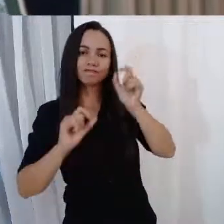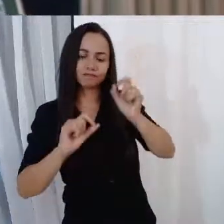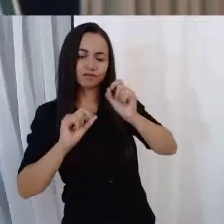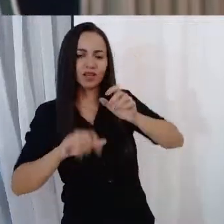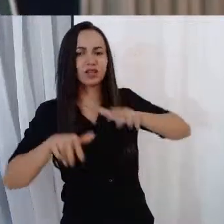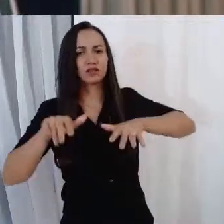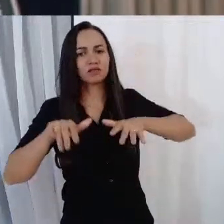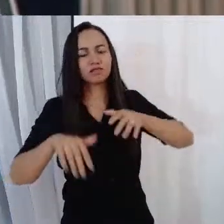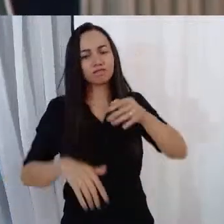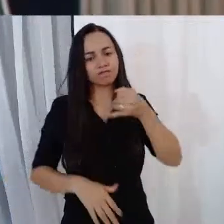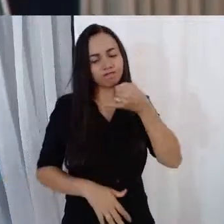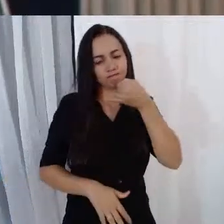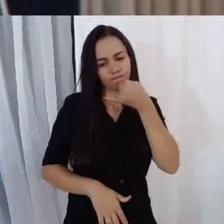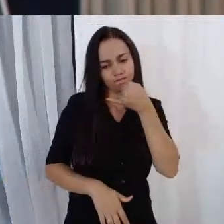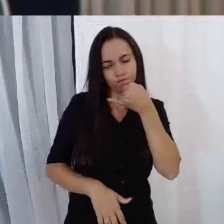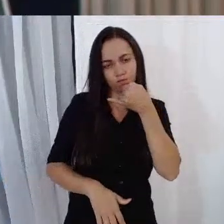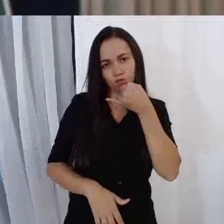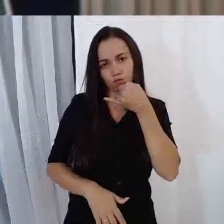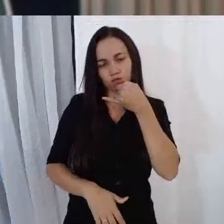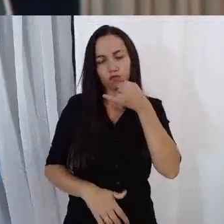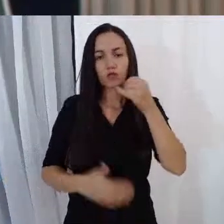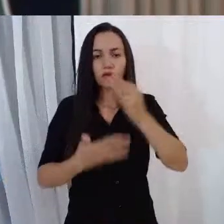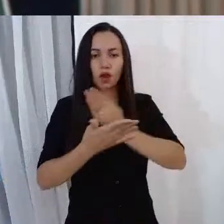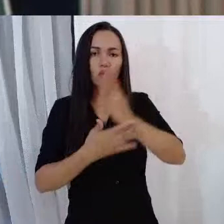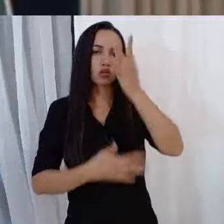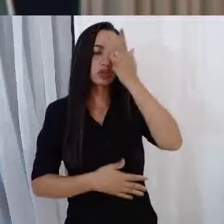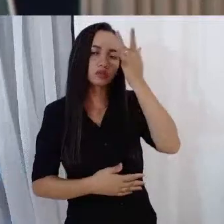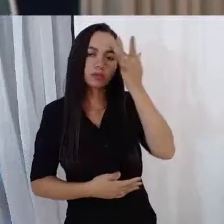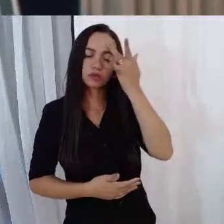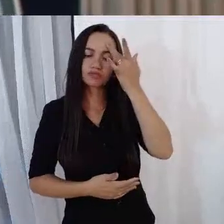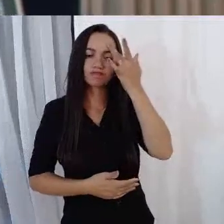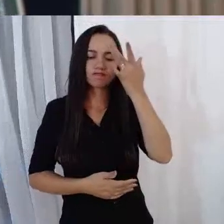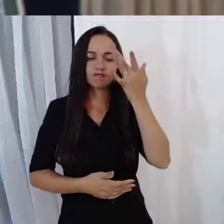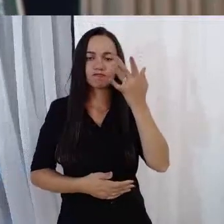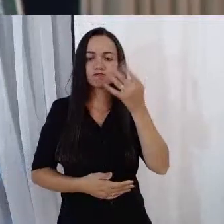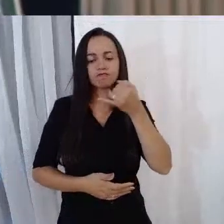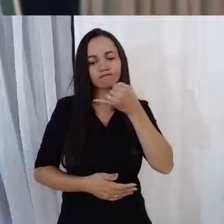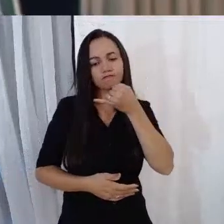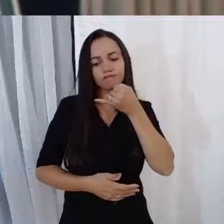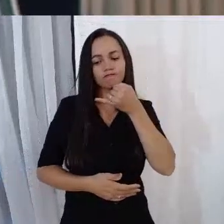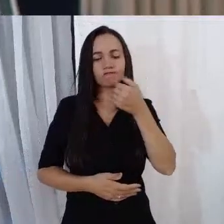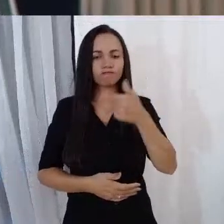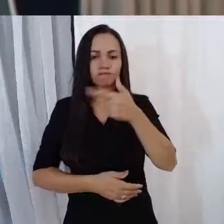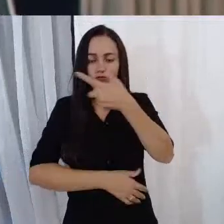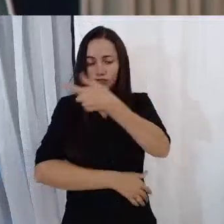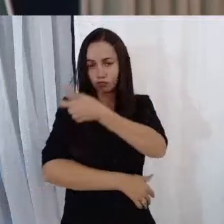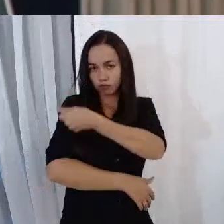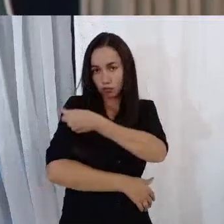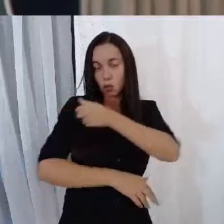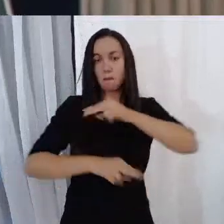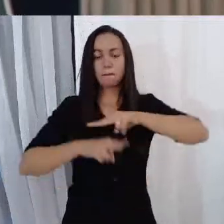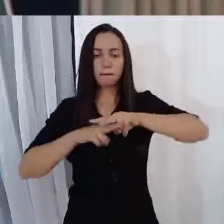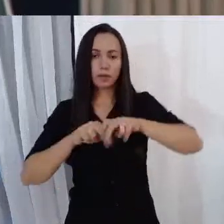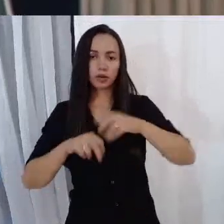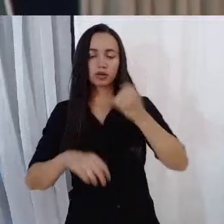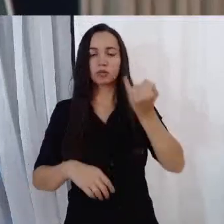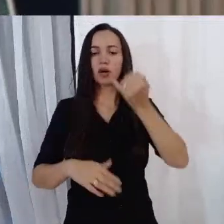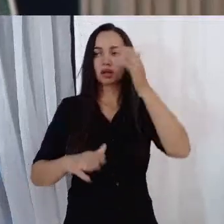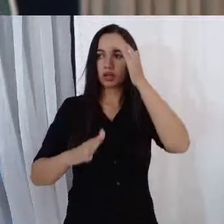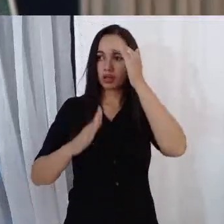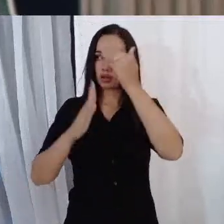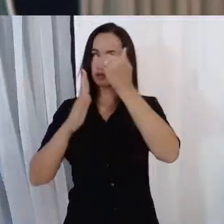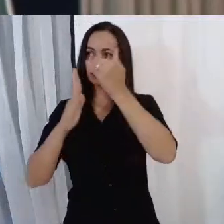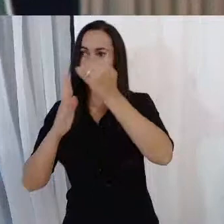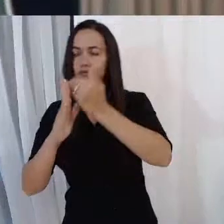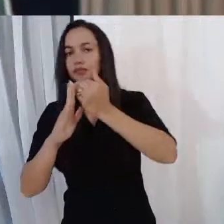muitos não tiveram essa chance. Por isso a importância de tratar cada pessoa com carinho e respeito. Porque, para